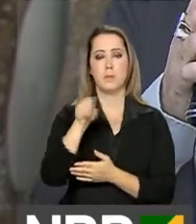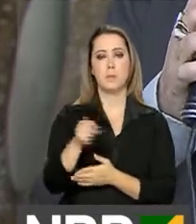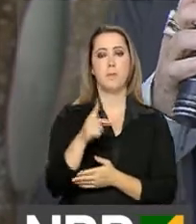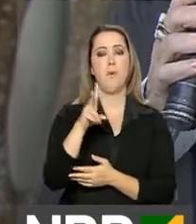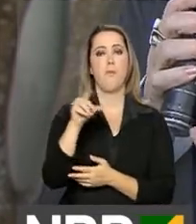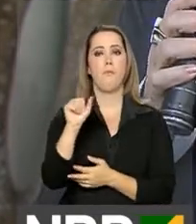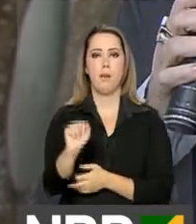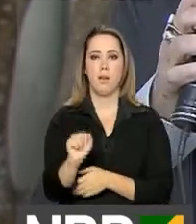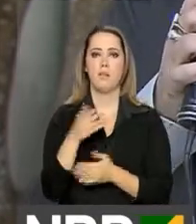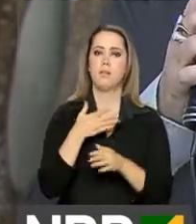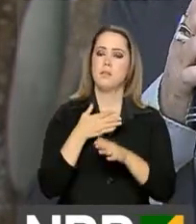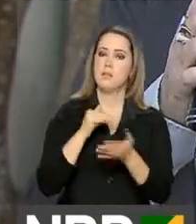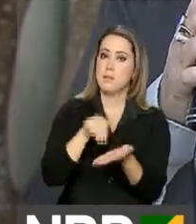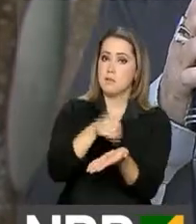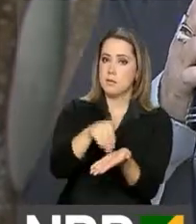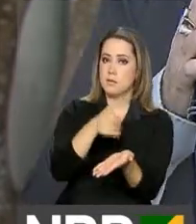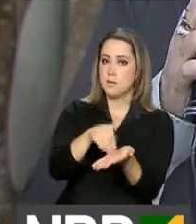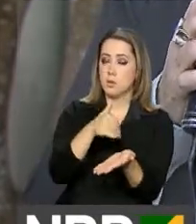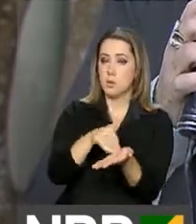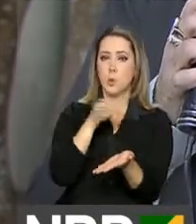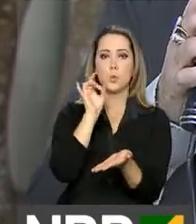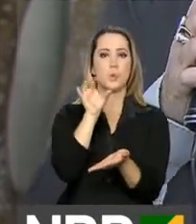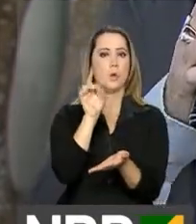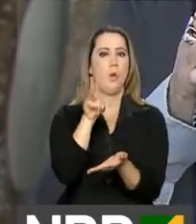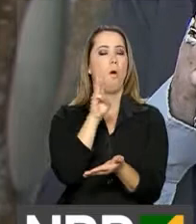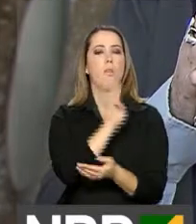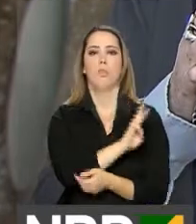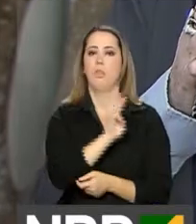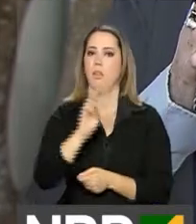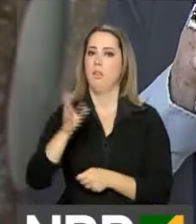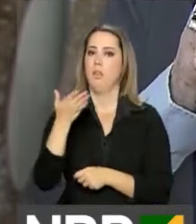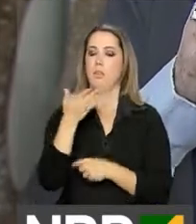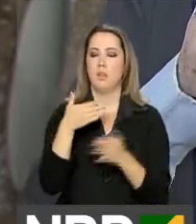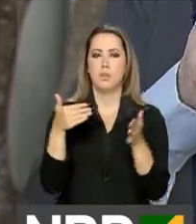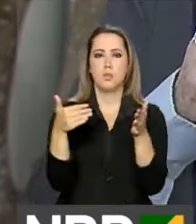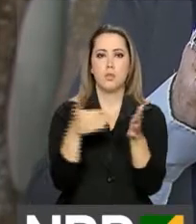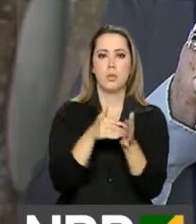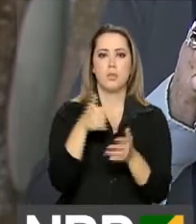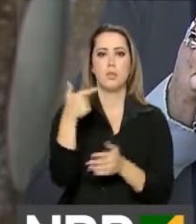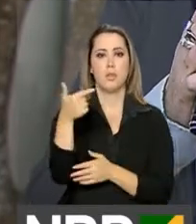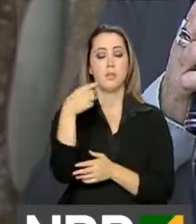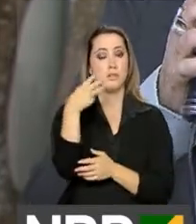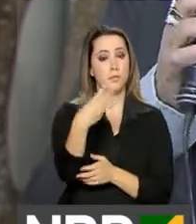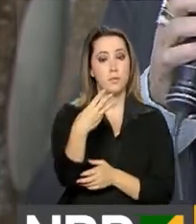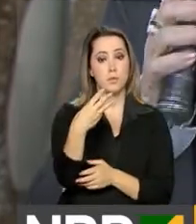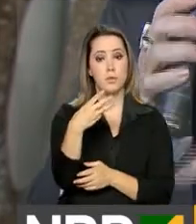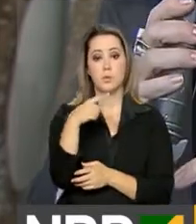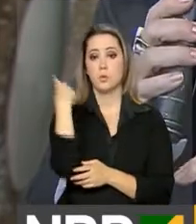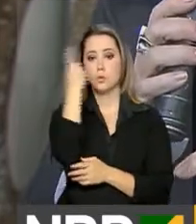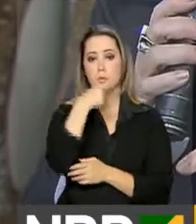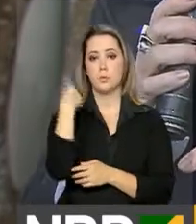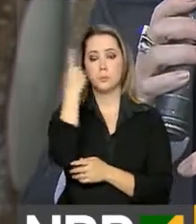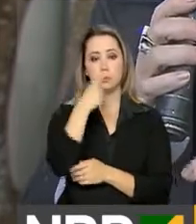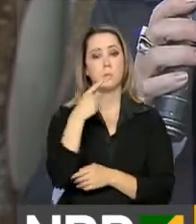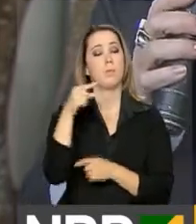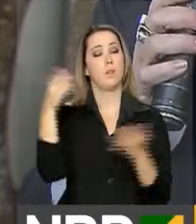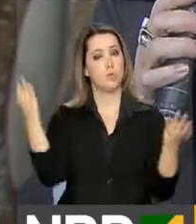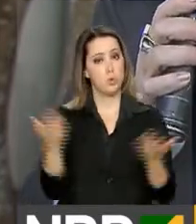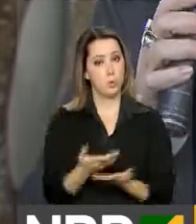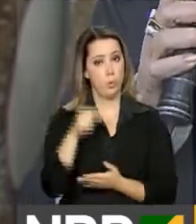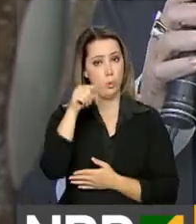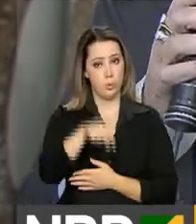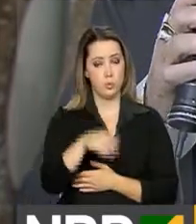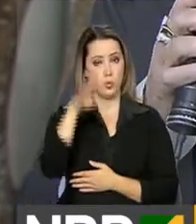vagas. E as inscrições devem ser feitas somente pela internet até as 23 horas e 59 minutos